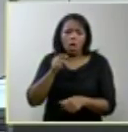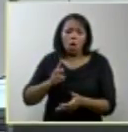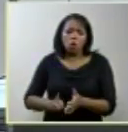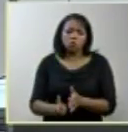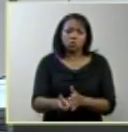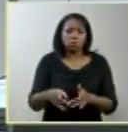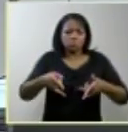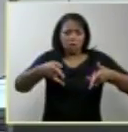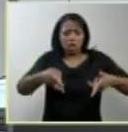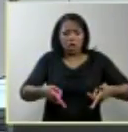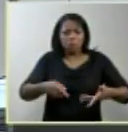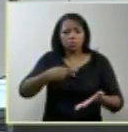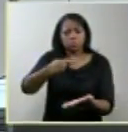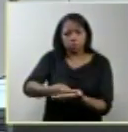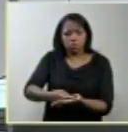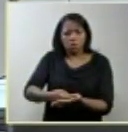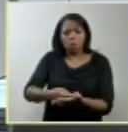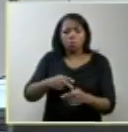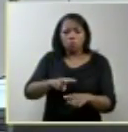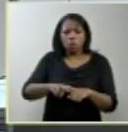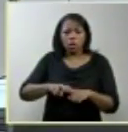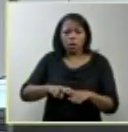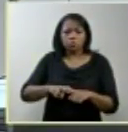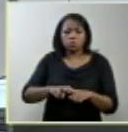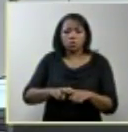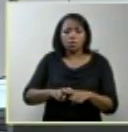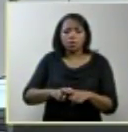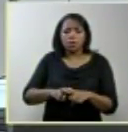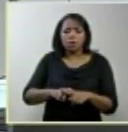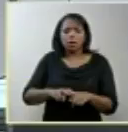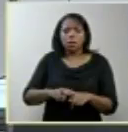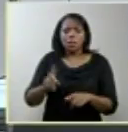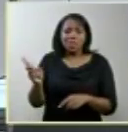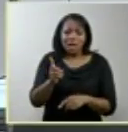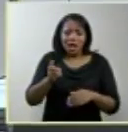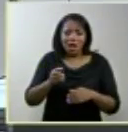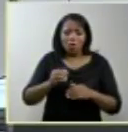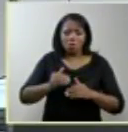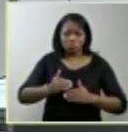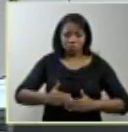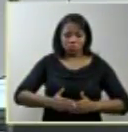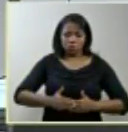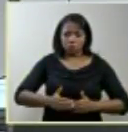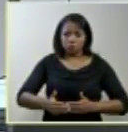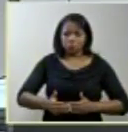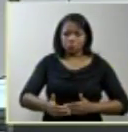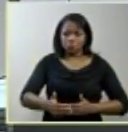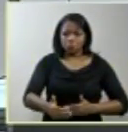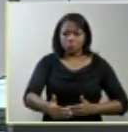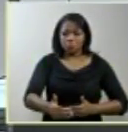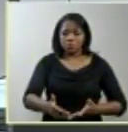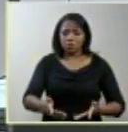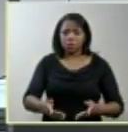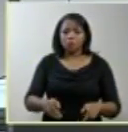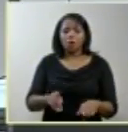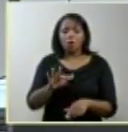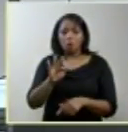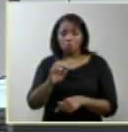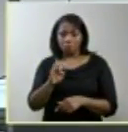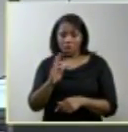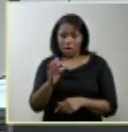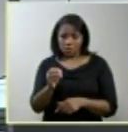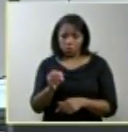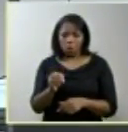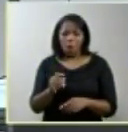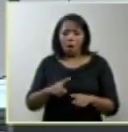da decisão para que o feto não crescesse tudo isso para que o feto não cresça e não precise ser enterrado é uma